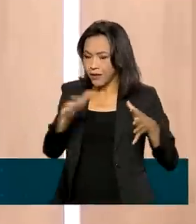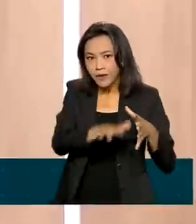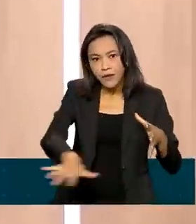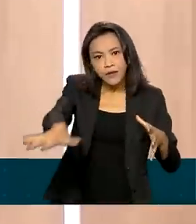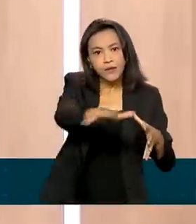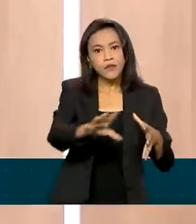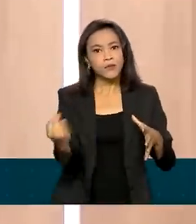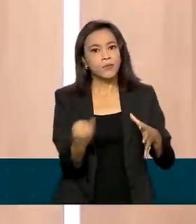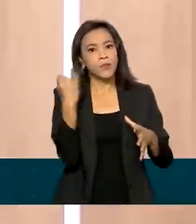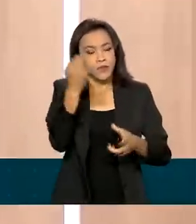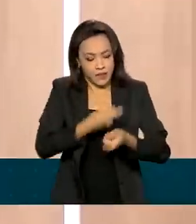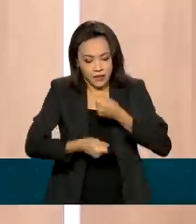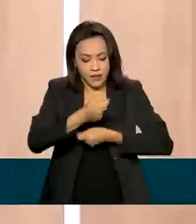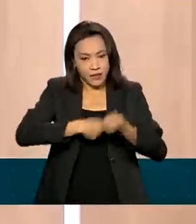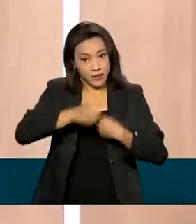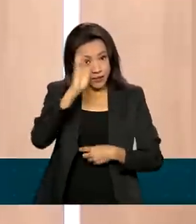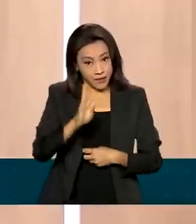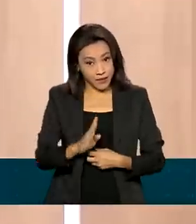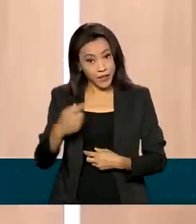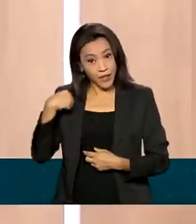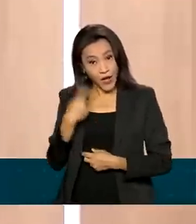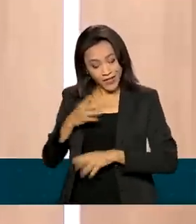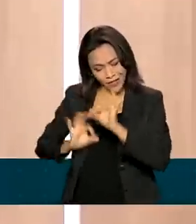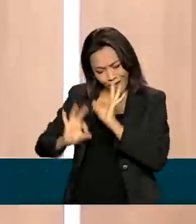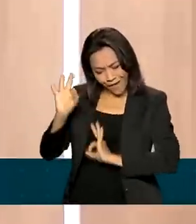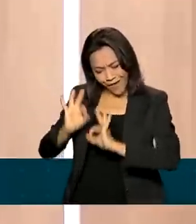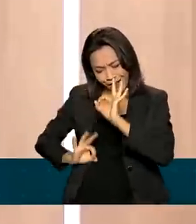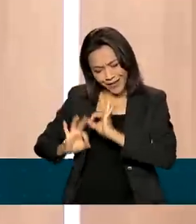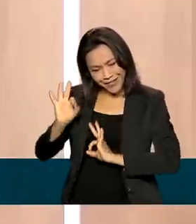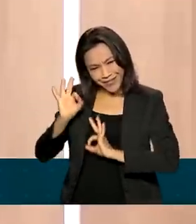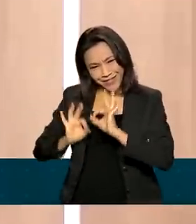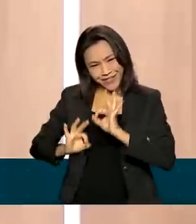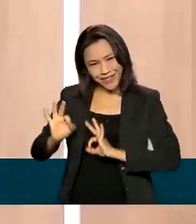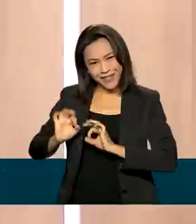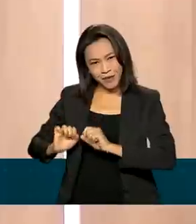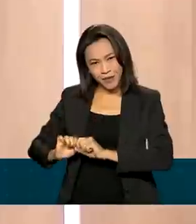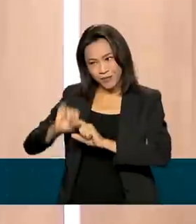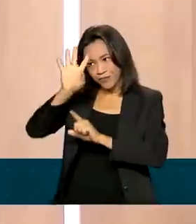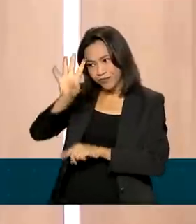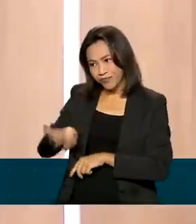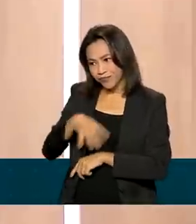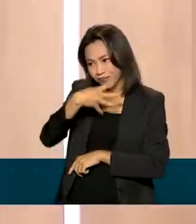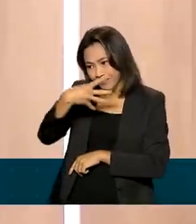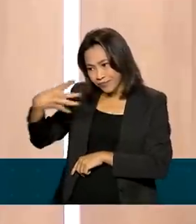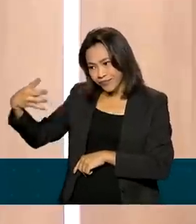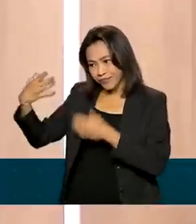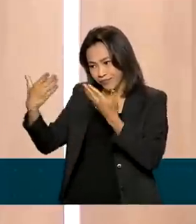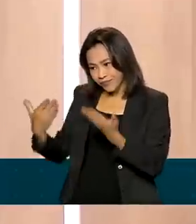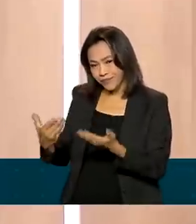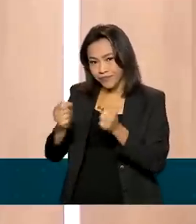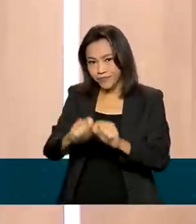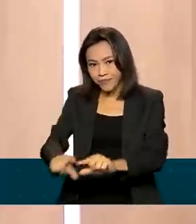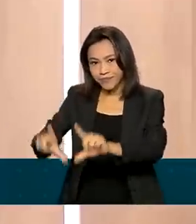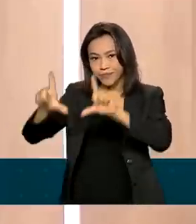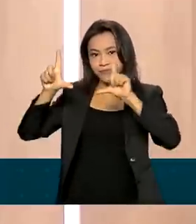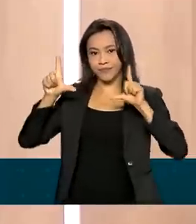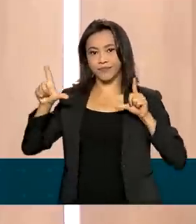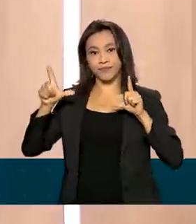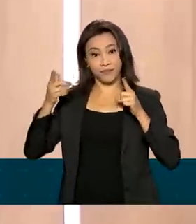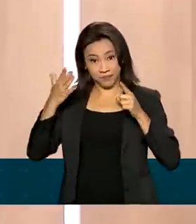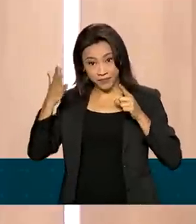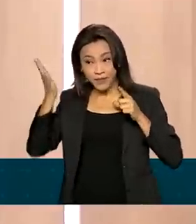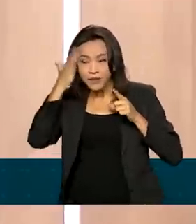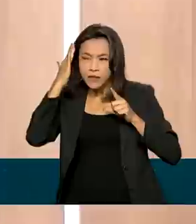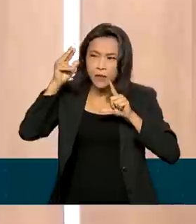economia brasileira, a nossa equipe de produção fez uma tabela com uma arte para você, telespectador,